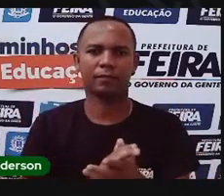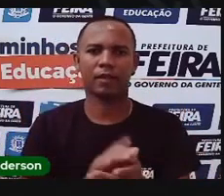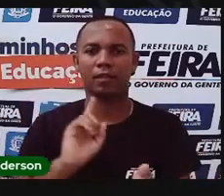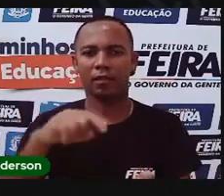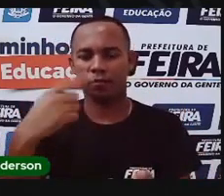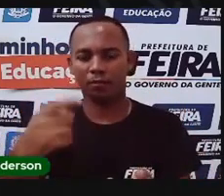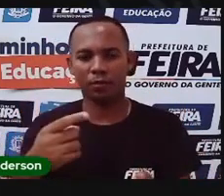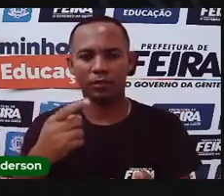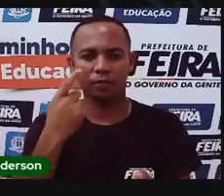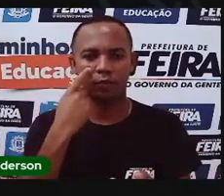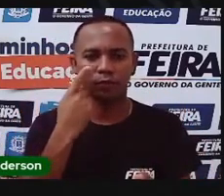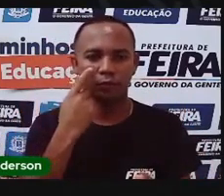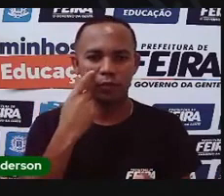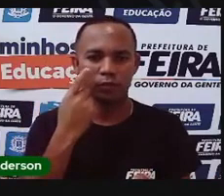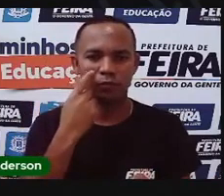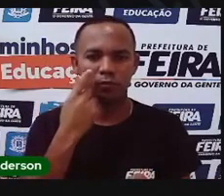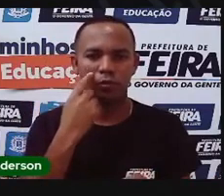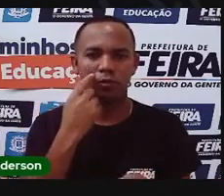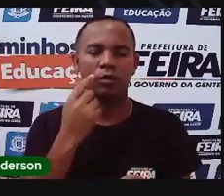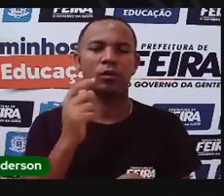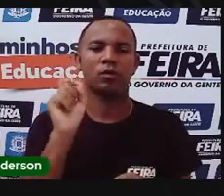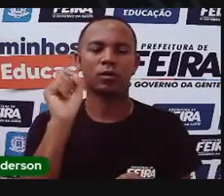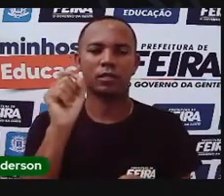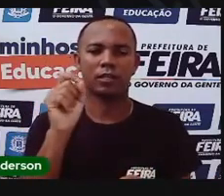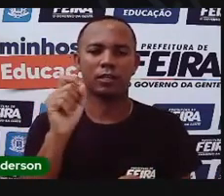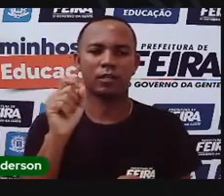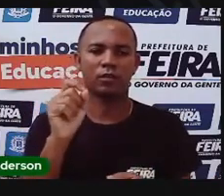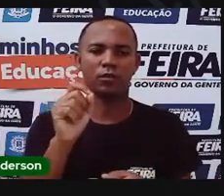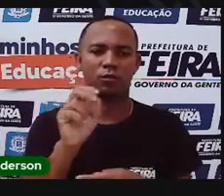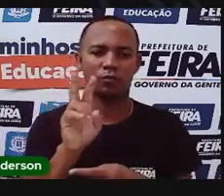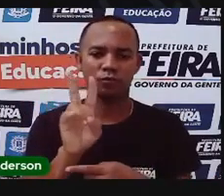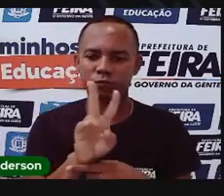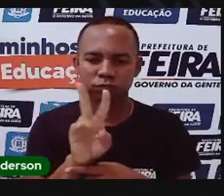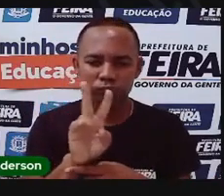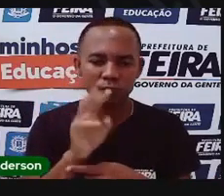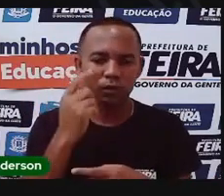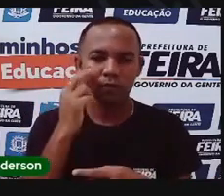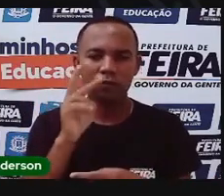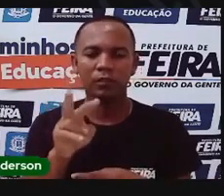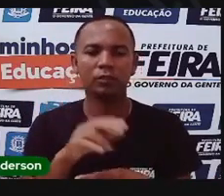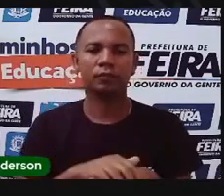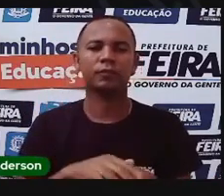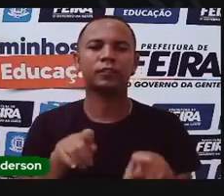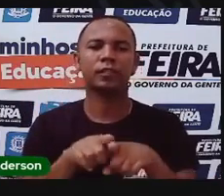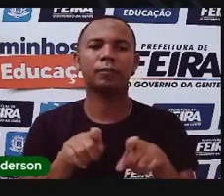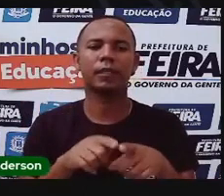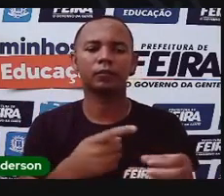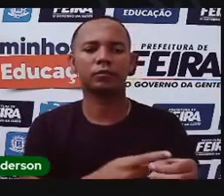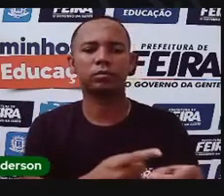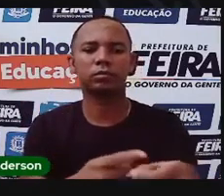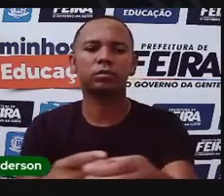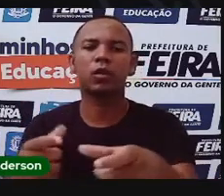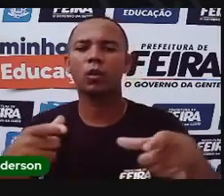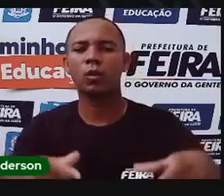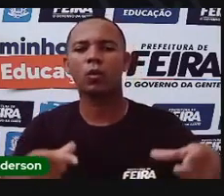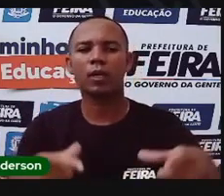vocês vão fazer? Tem algumas imagens, certo? Sobre o distrito de Maria Quitéria. A sede